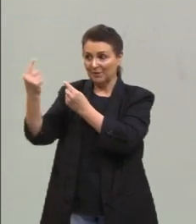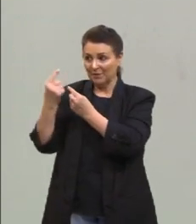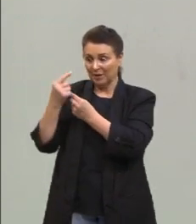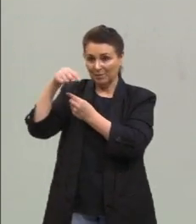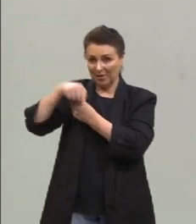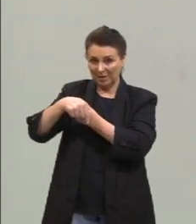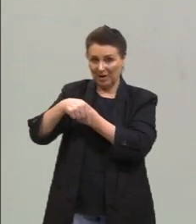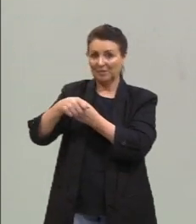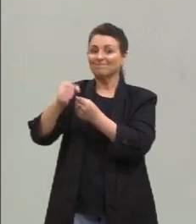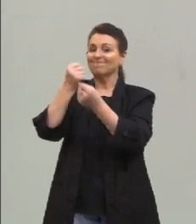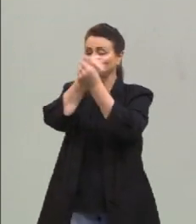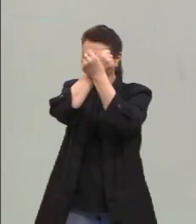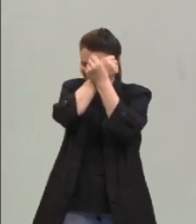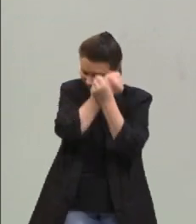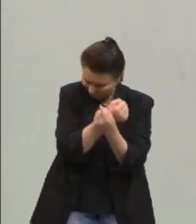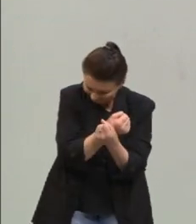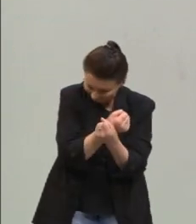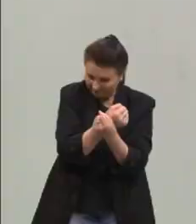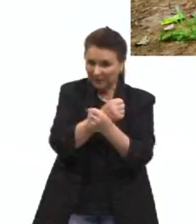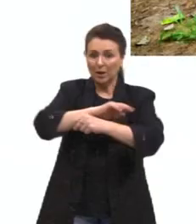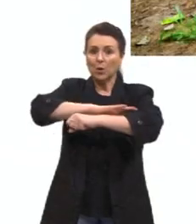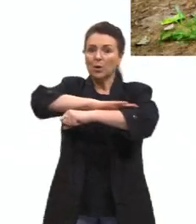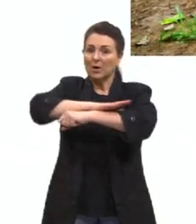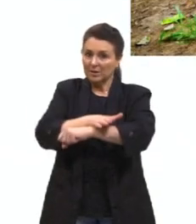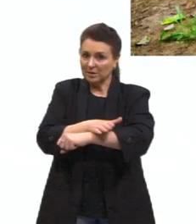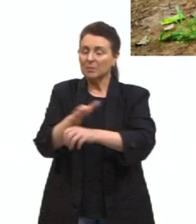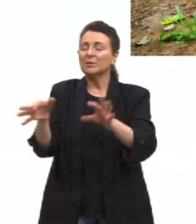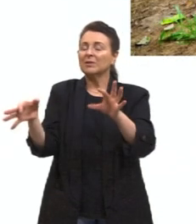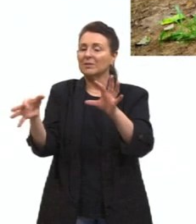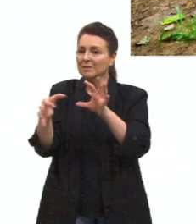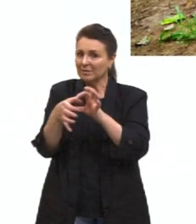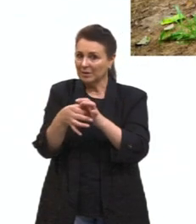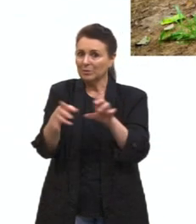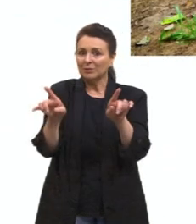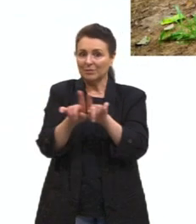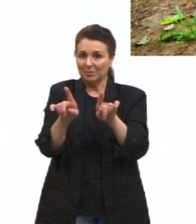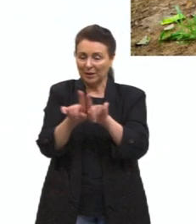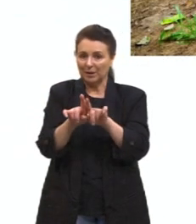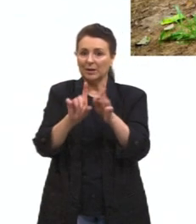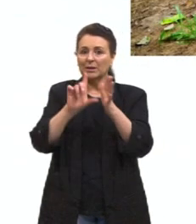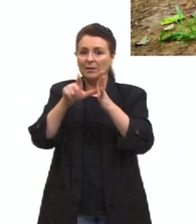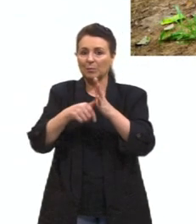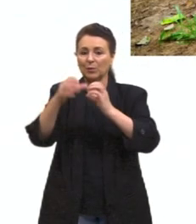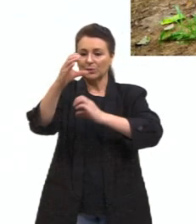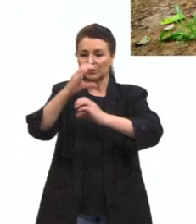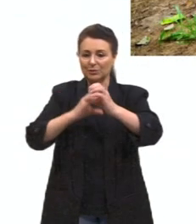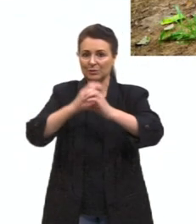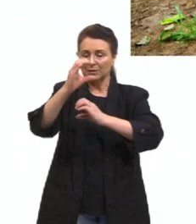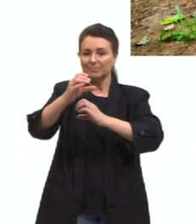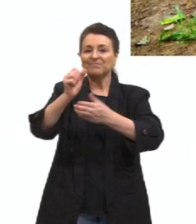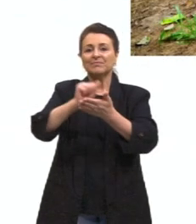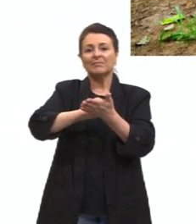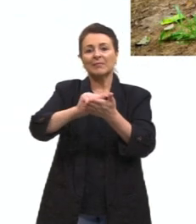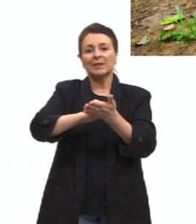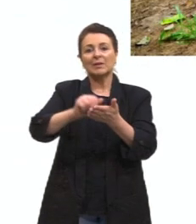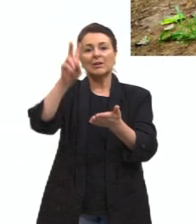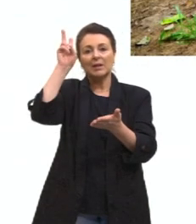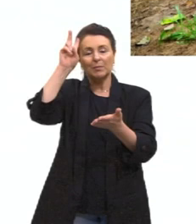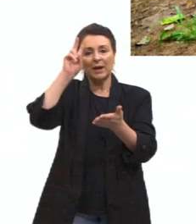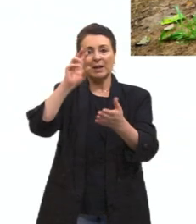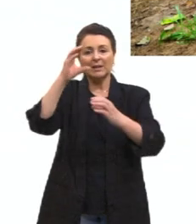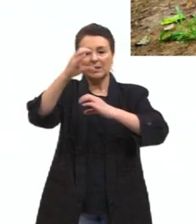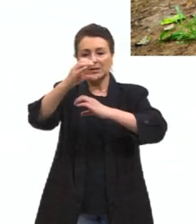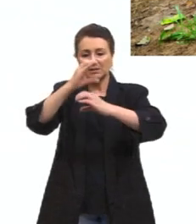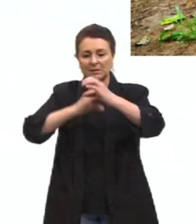destruição do meio ambiente e o racismo estão conectados também. Depois teve esse ciclo da borracha. Lembrar que esses ciclos têm